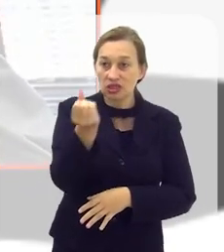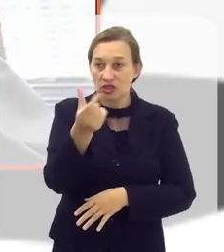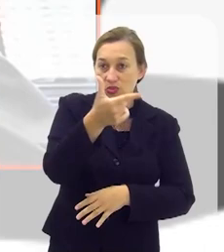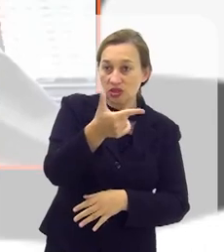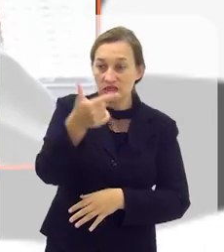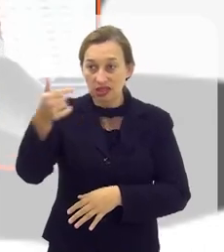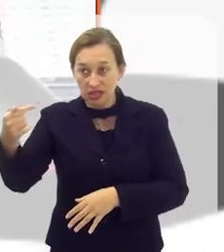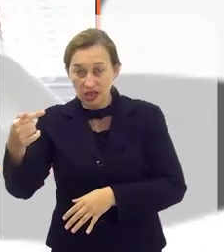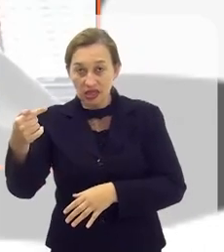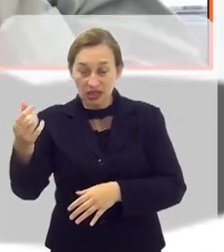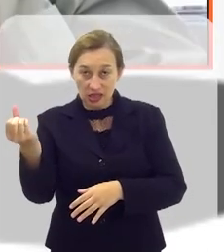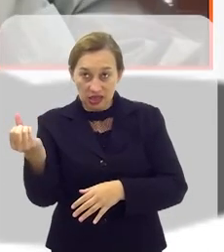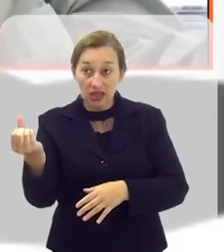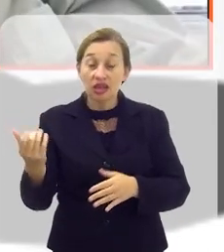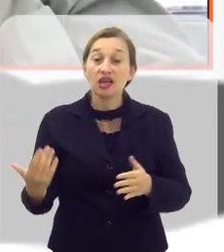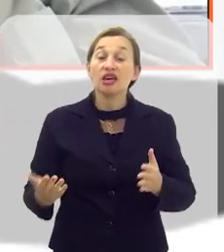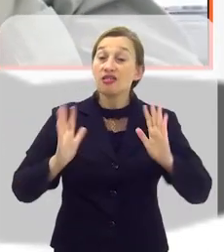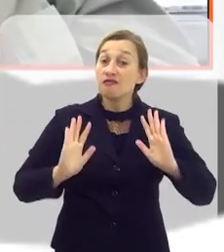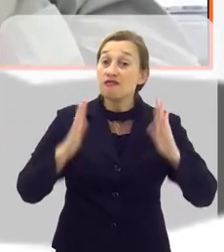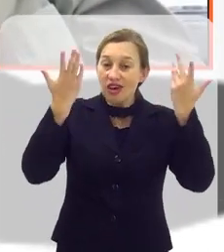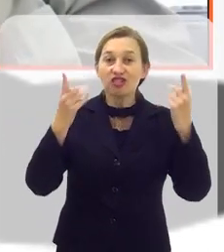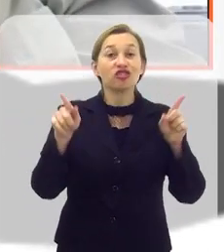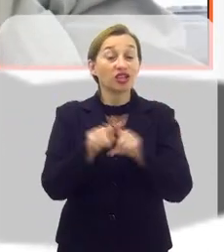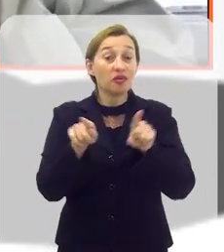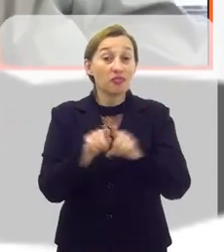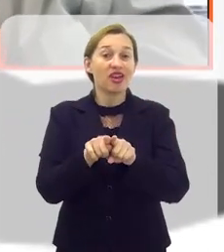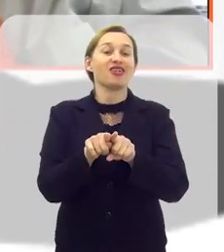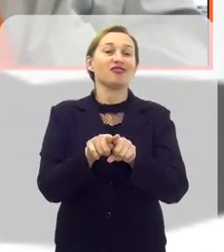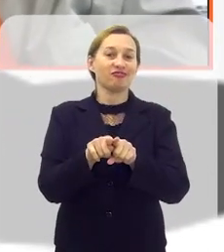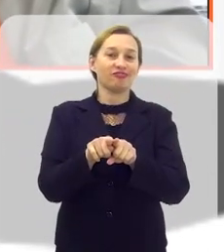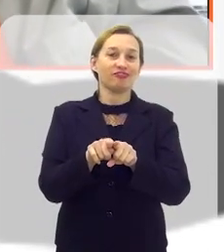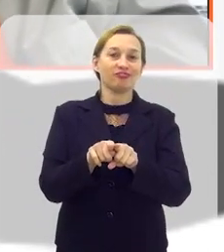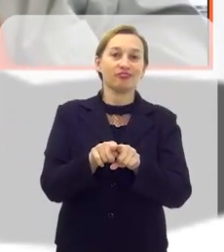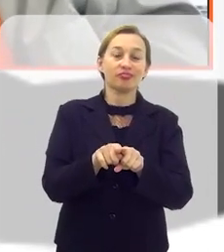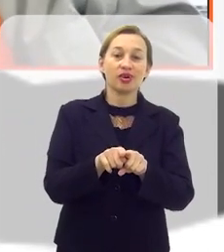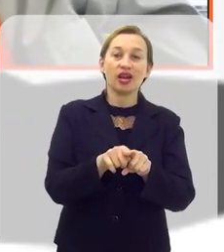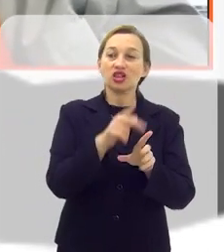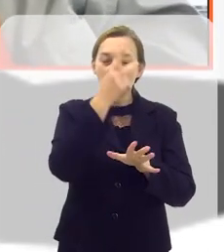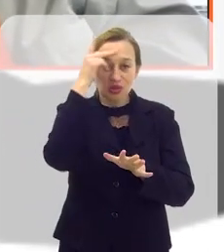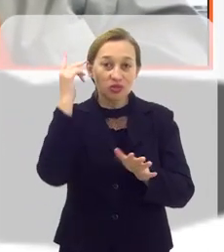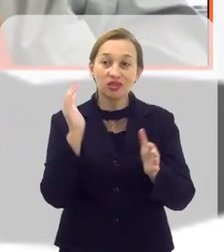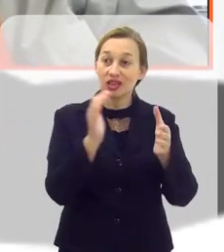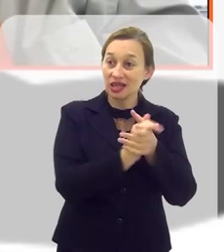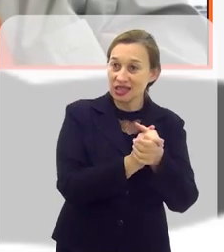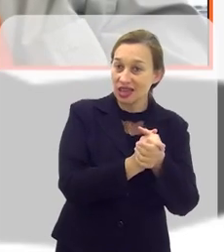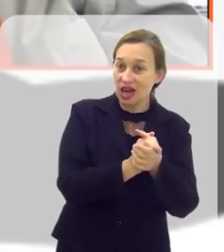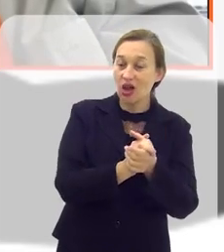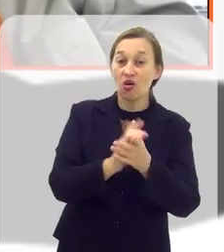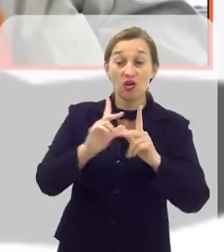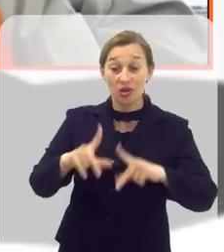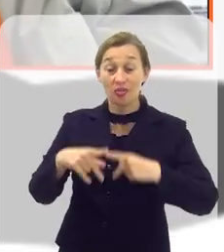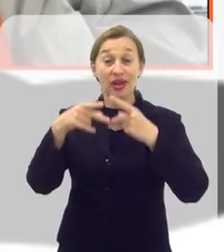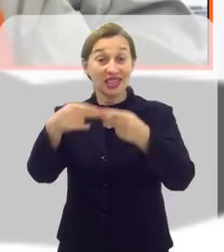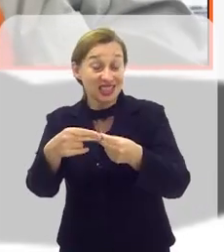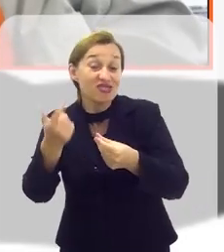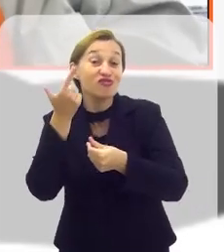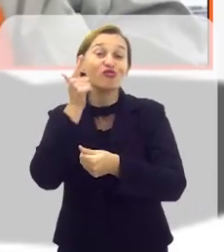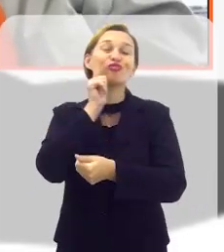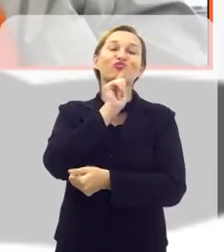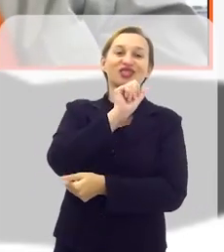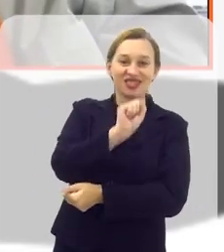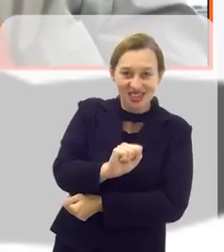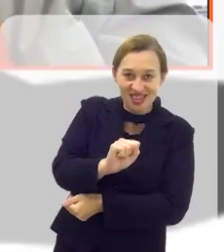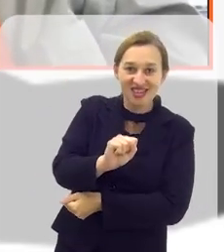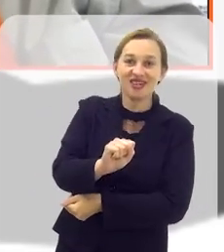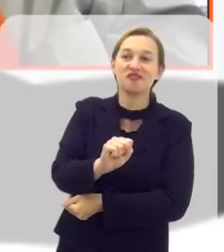casamento, gente proporcionava festa para esses casais, inclusive com presentes que a gente